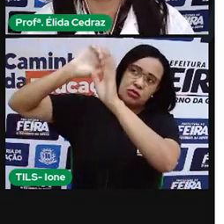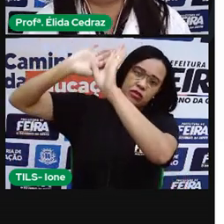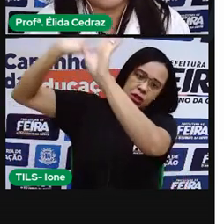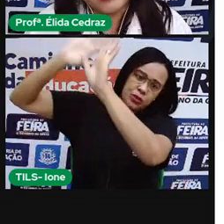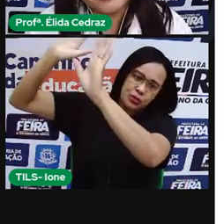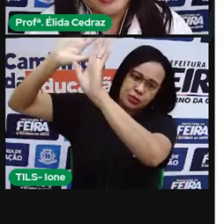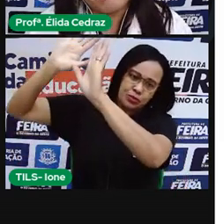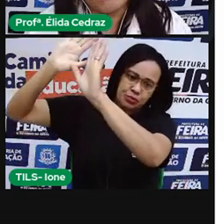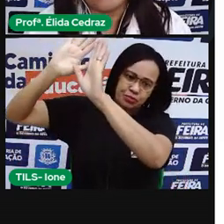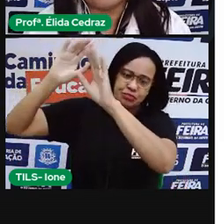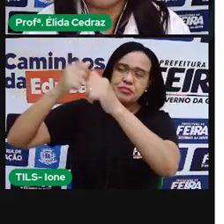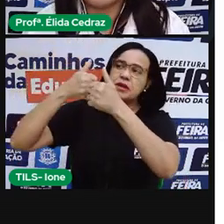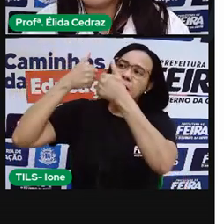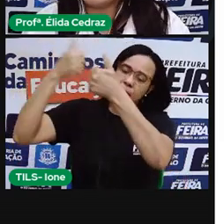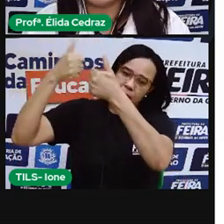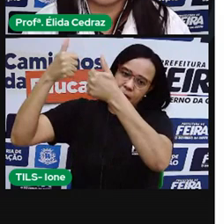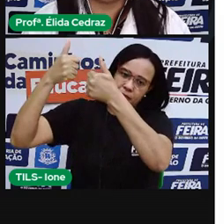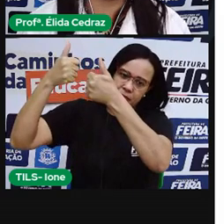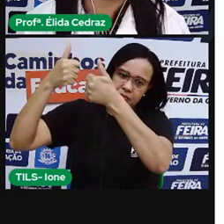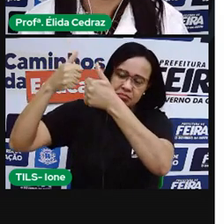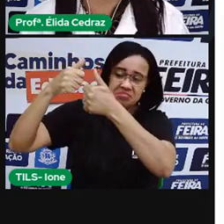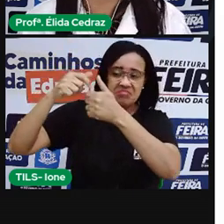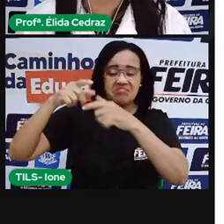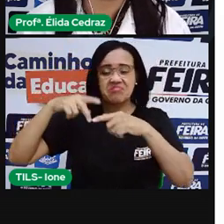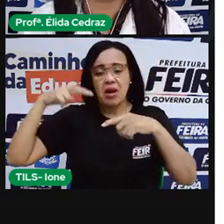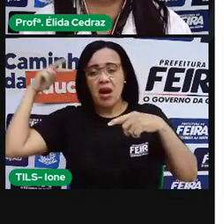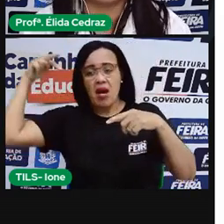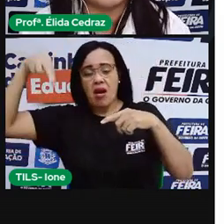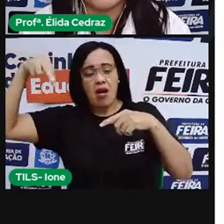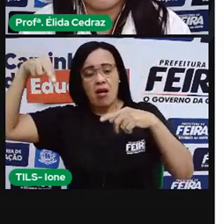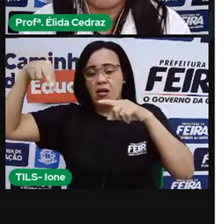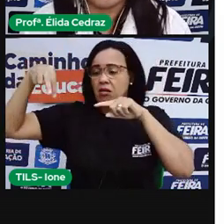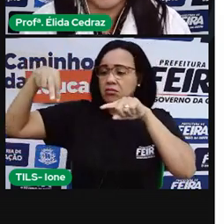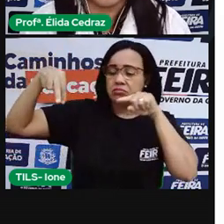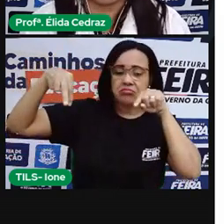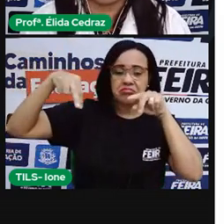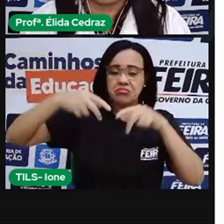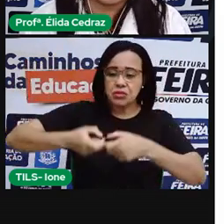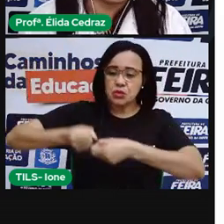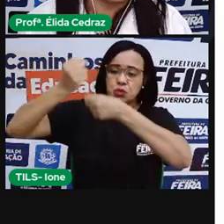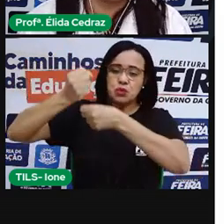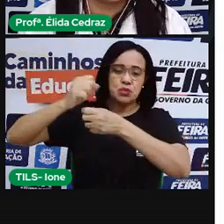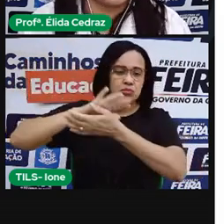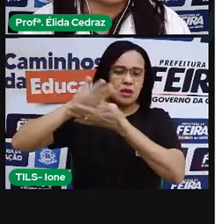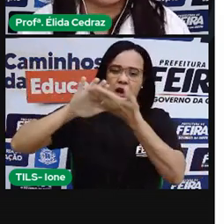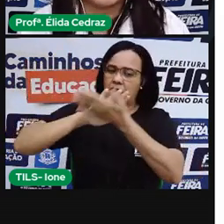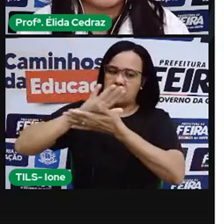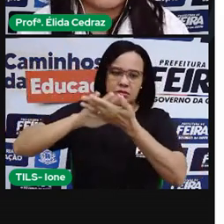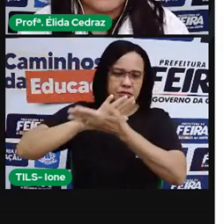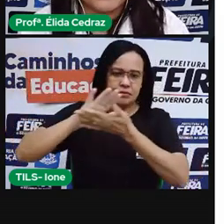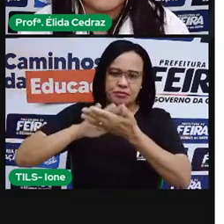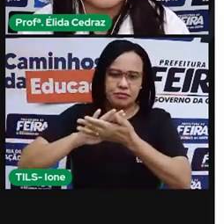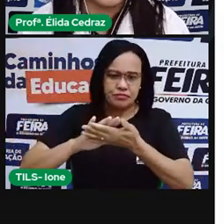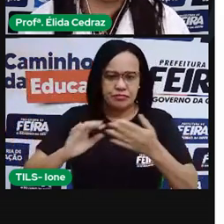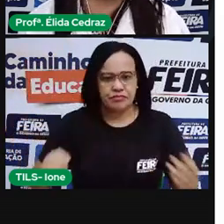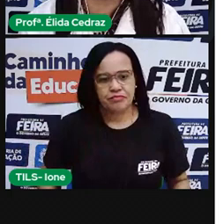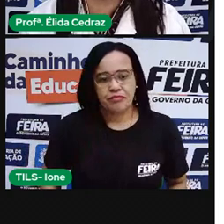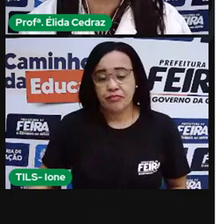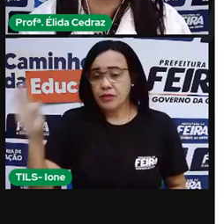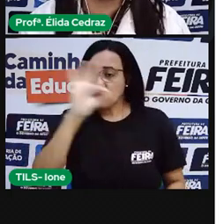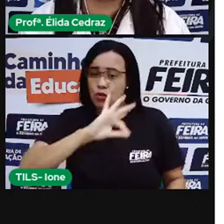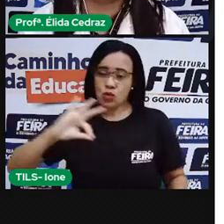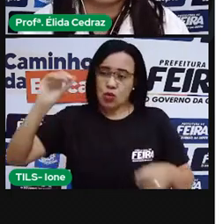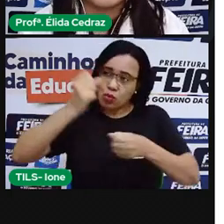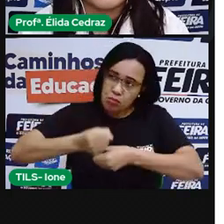Aqui está bom. Ninguém mais vai conseguir me furar. Todos os furos que as